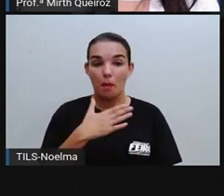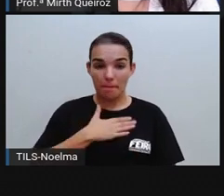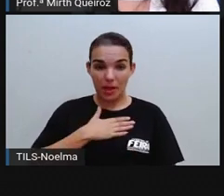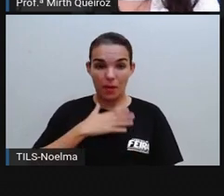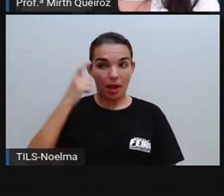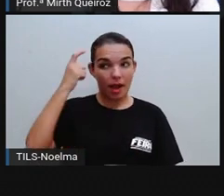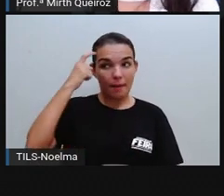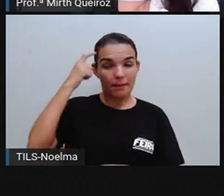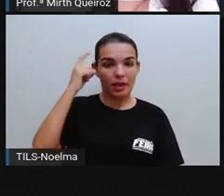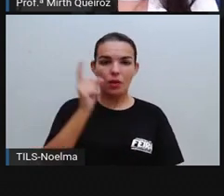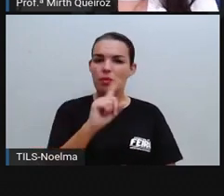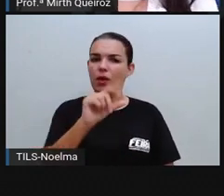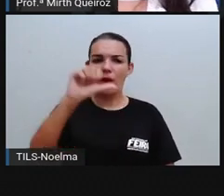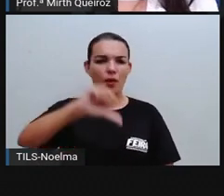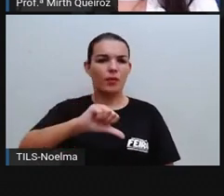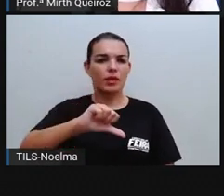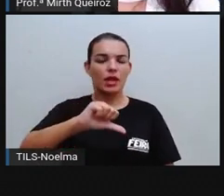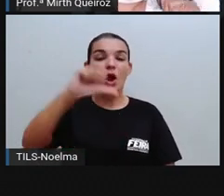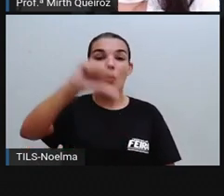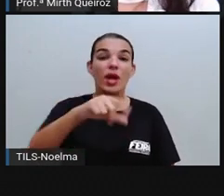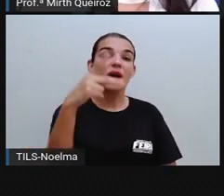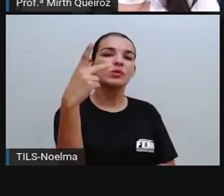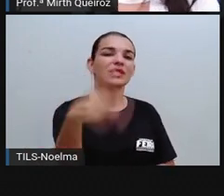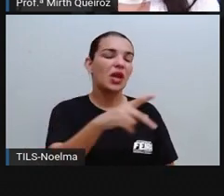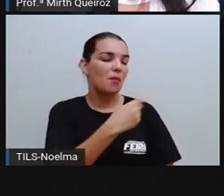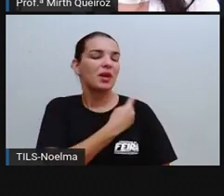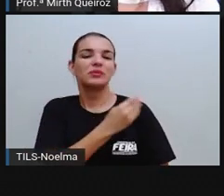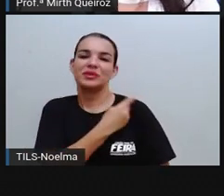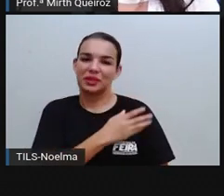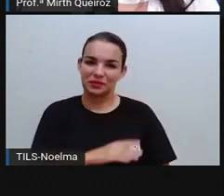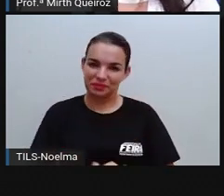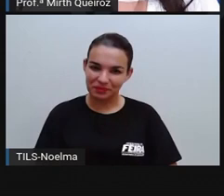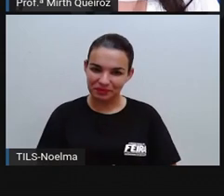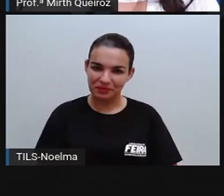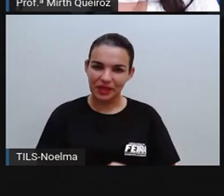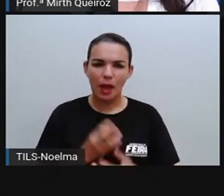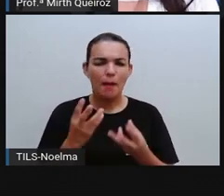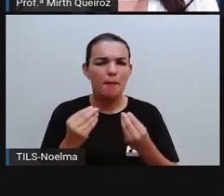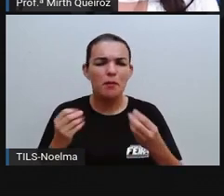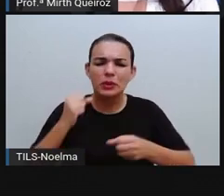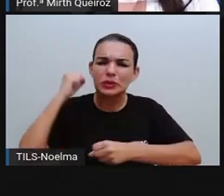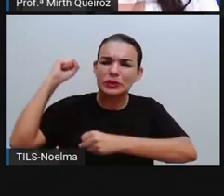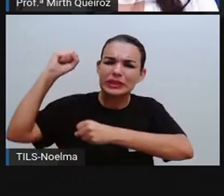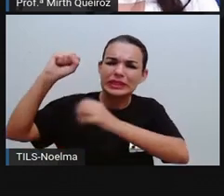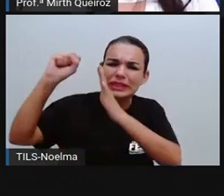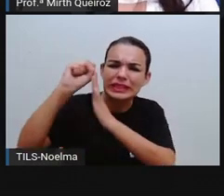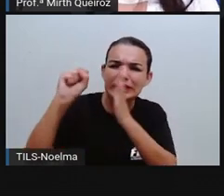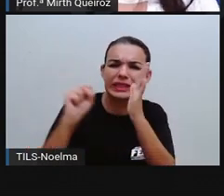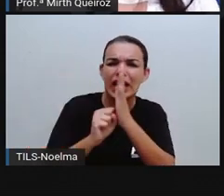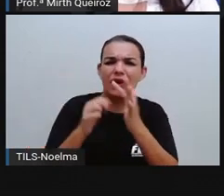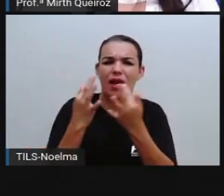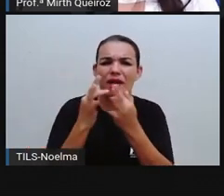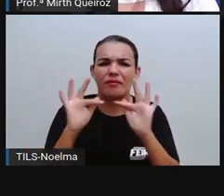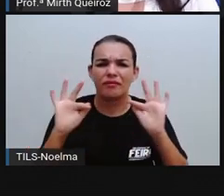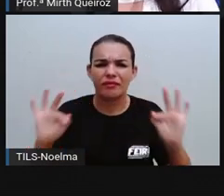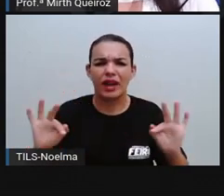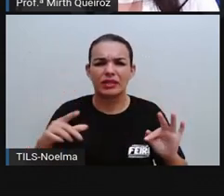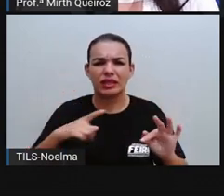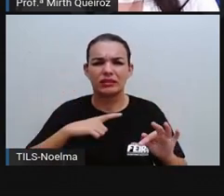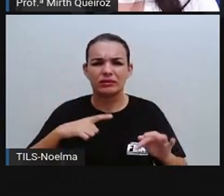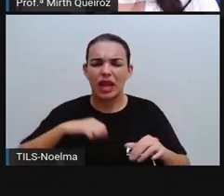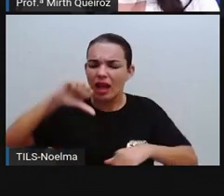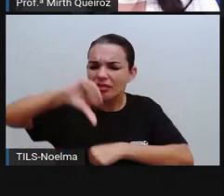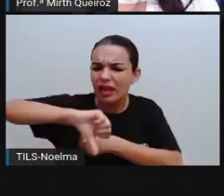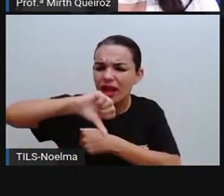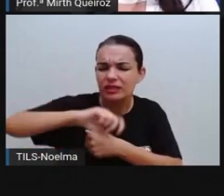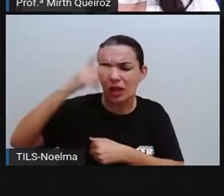cabelo não é ruim. Ruim é o seu racismo. Por vários séculos, essas frases causaram a